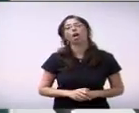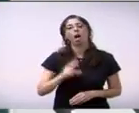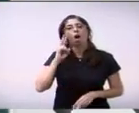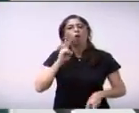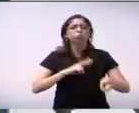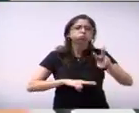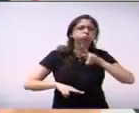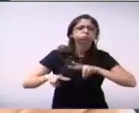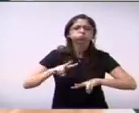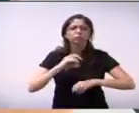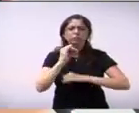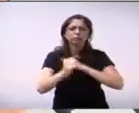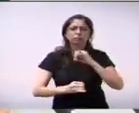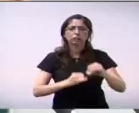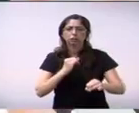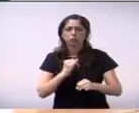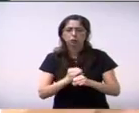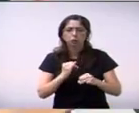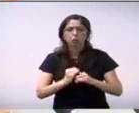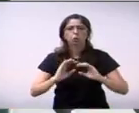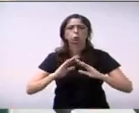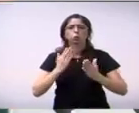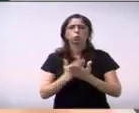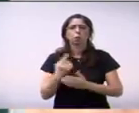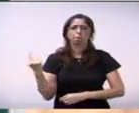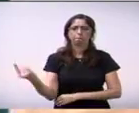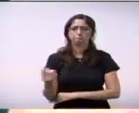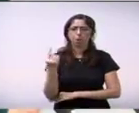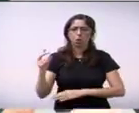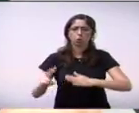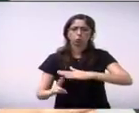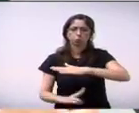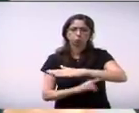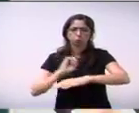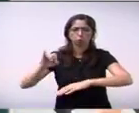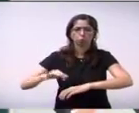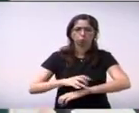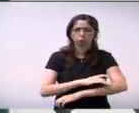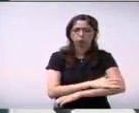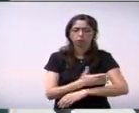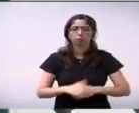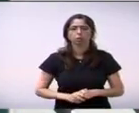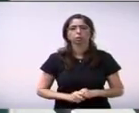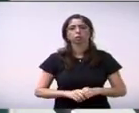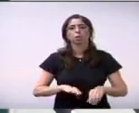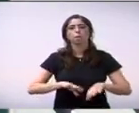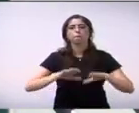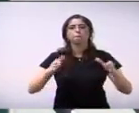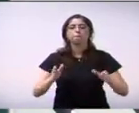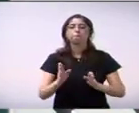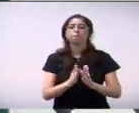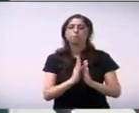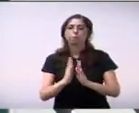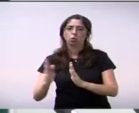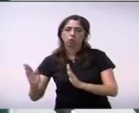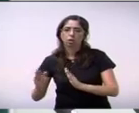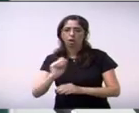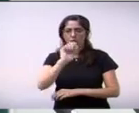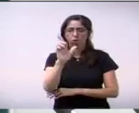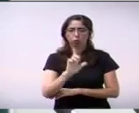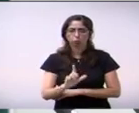planalto abrir a biblioteca virtual ginásio do centro a ponte que liga o João Aranha praça de esporte o PIR da parque de represa